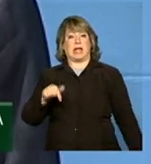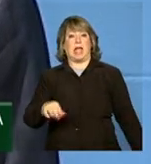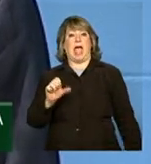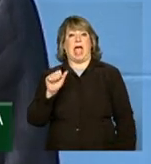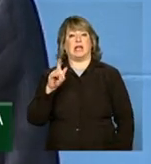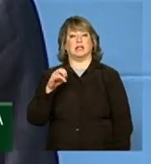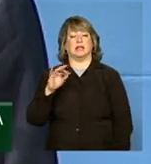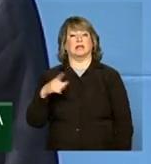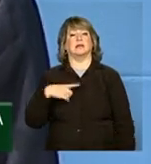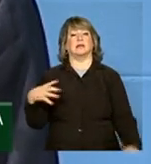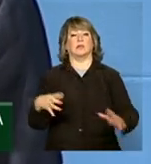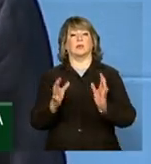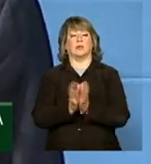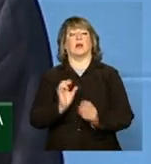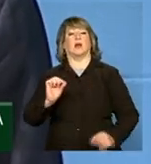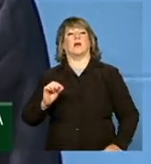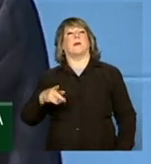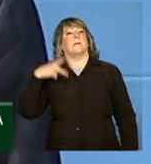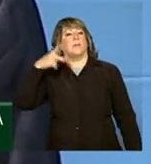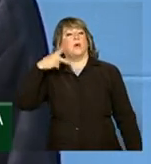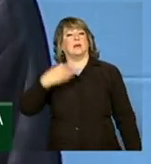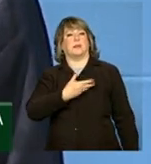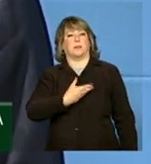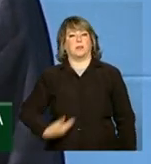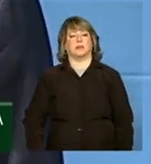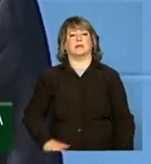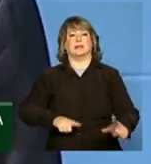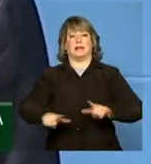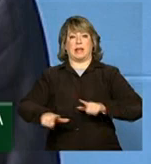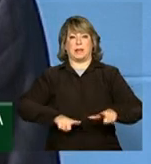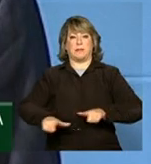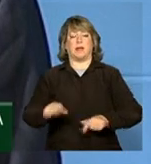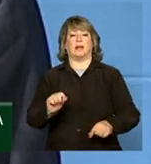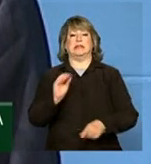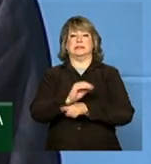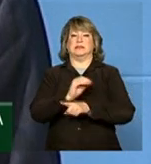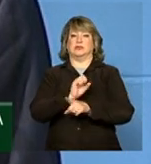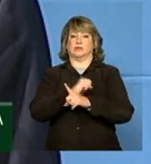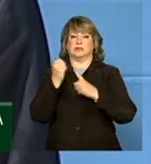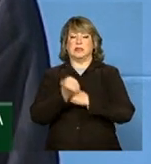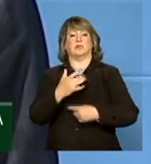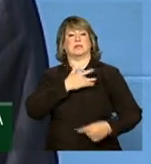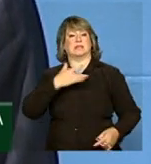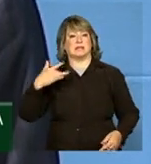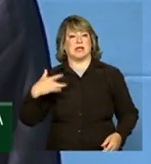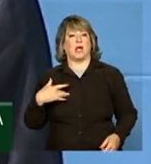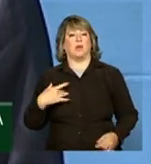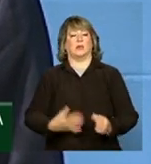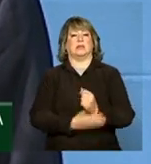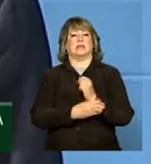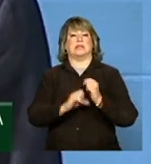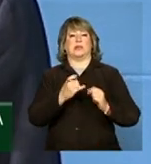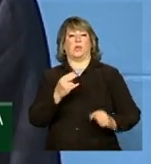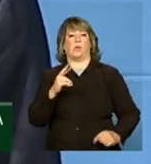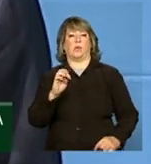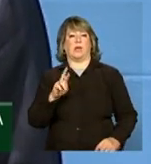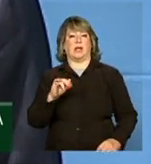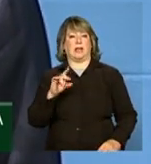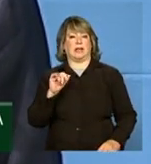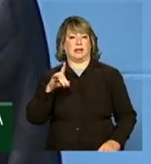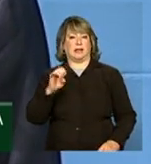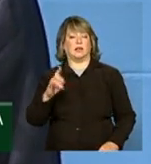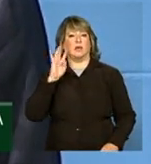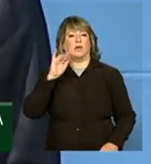que incorpore às políticas públicas de trabalho, assistência social, saúde e segurança com foco